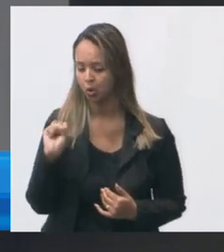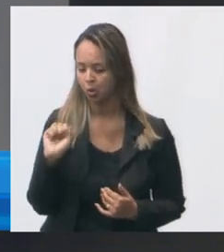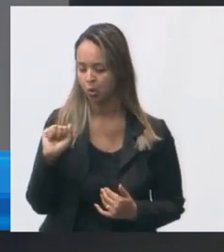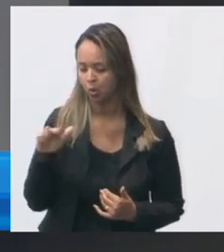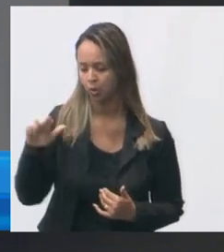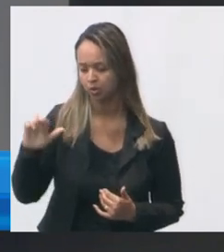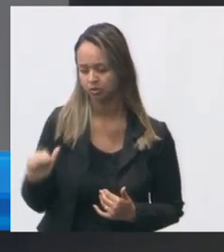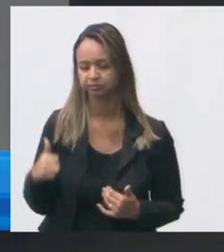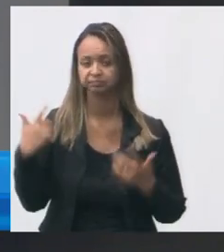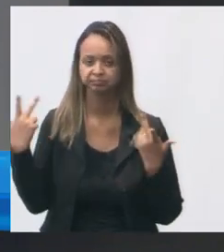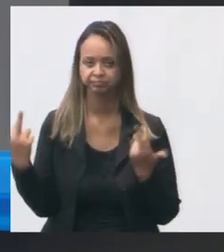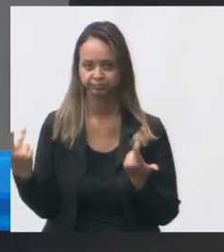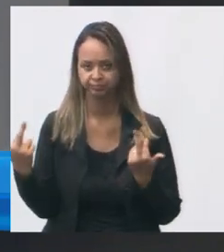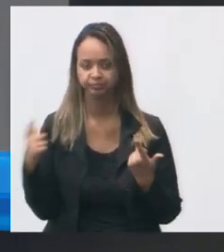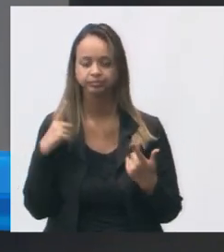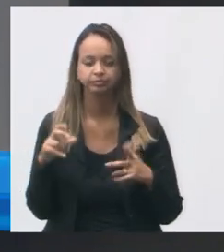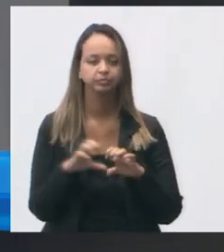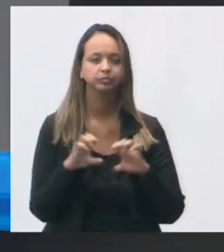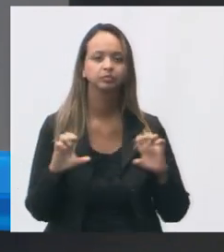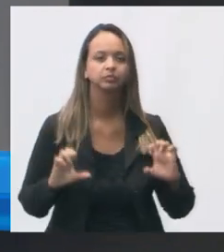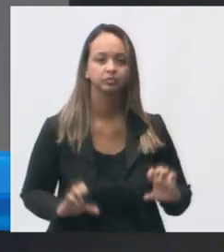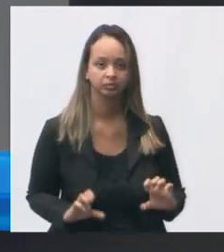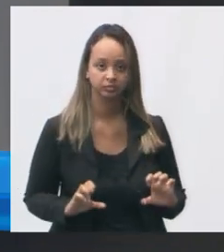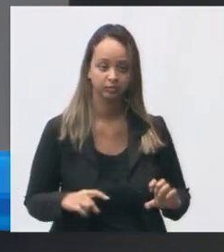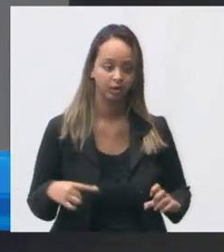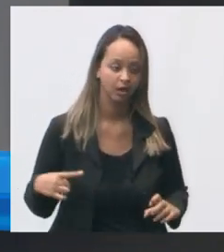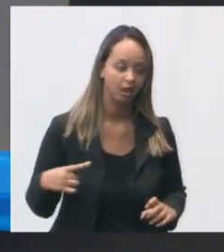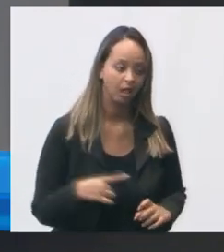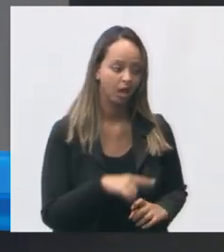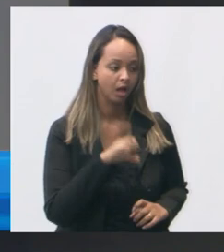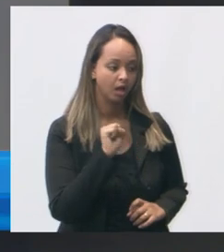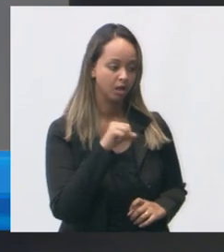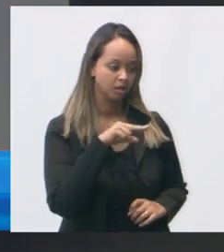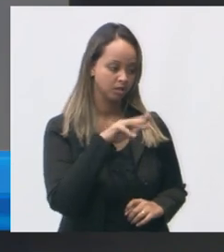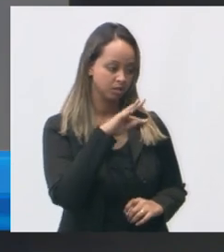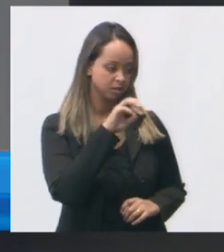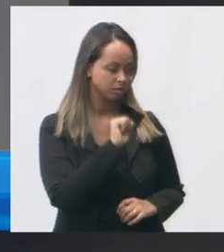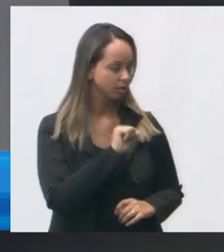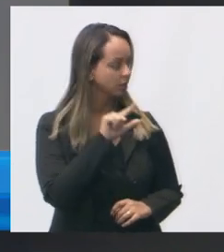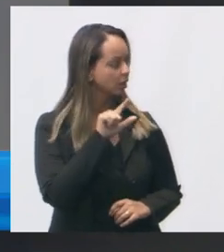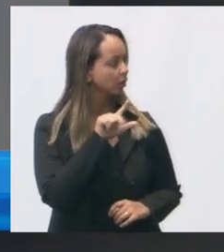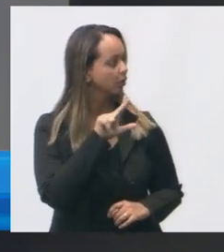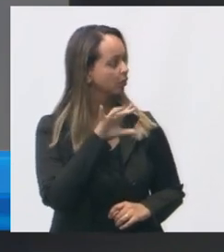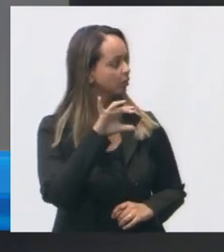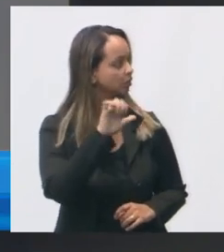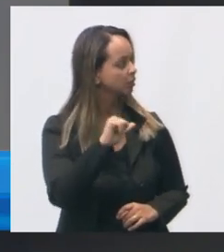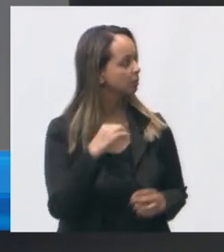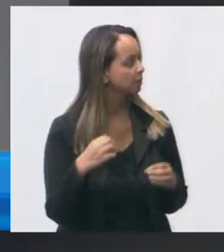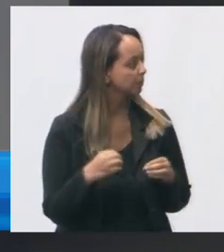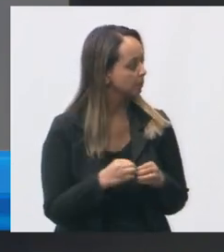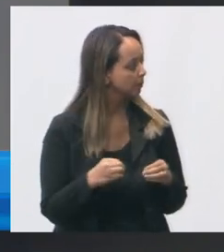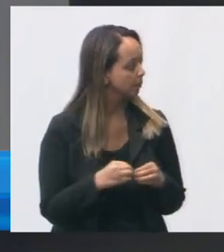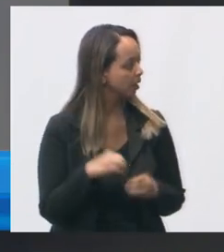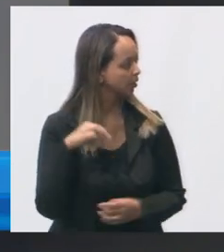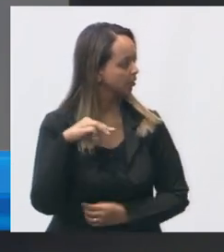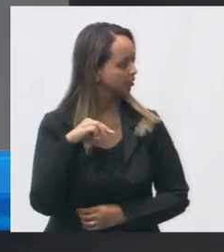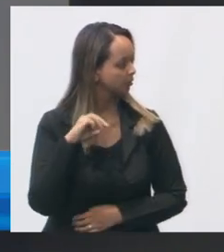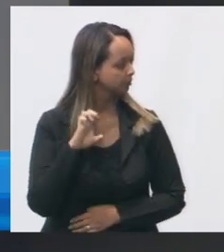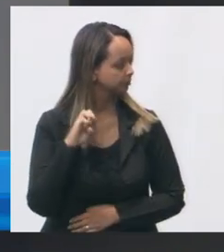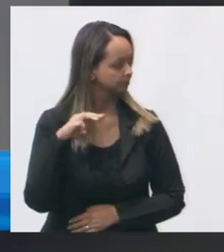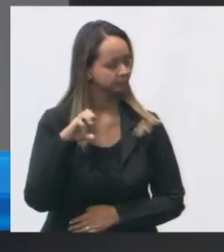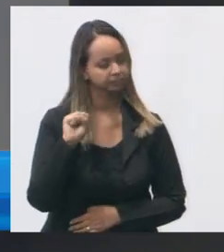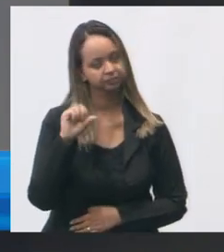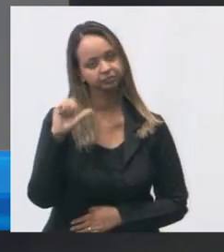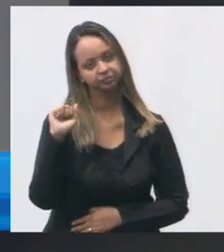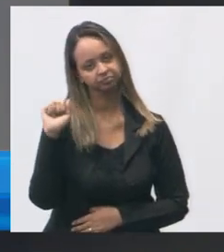é o mesmo padrão de estrutura da de santa lúcia ali na regional 5 na emescan necessidade urgente